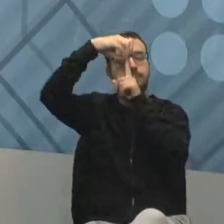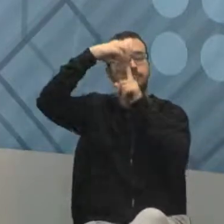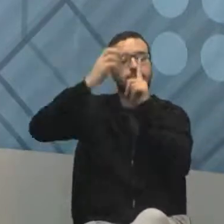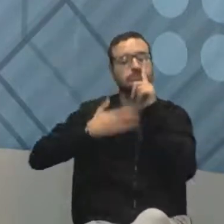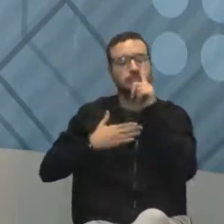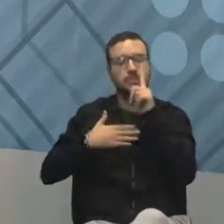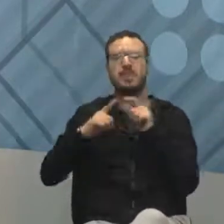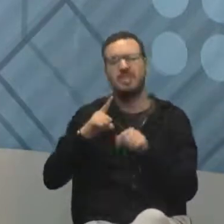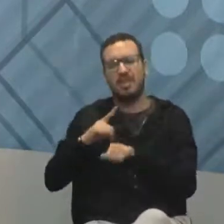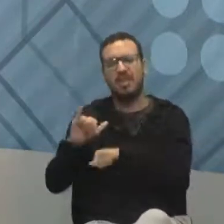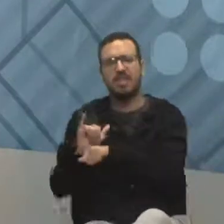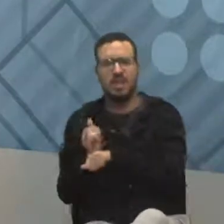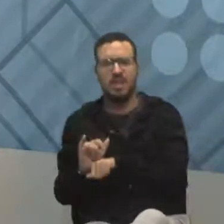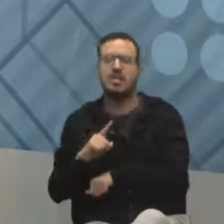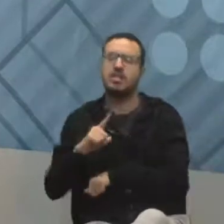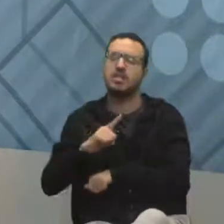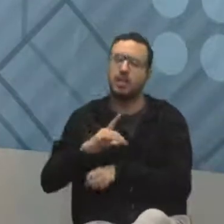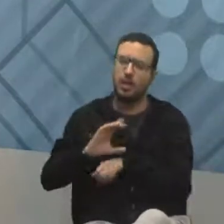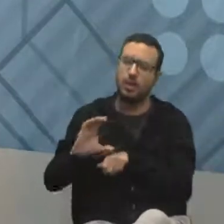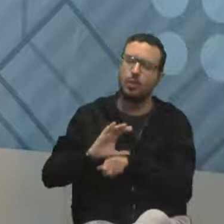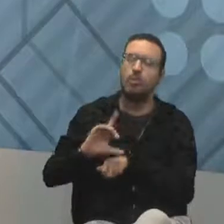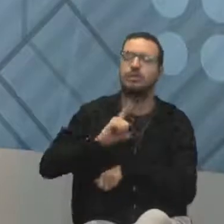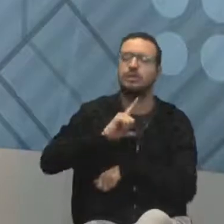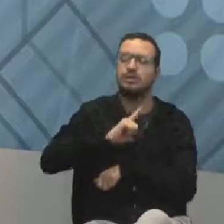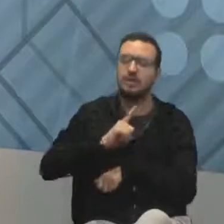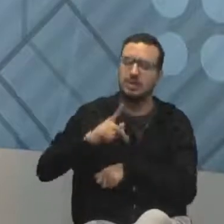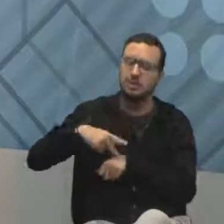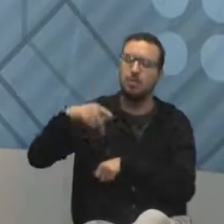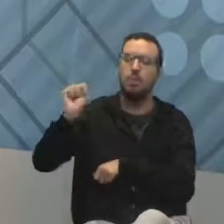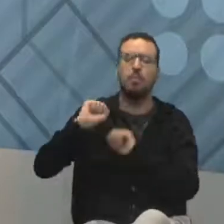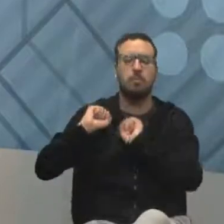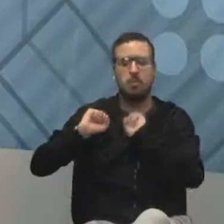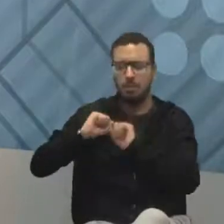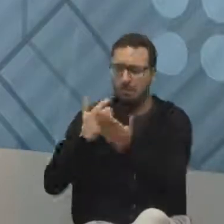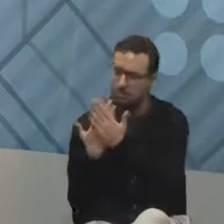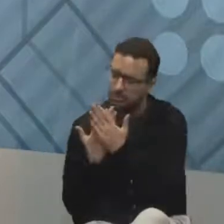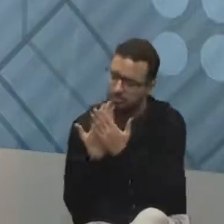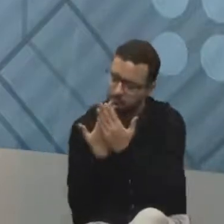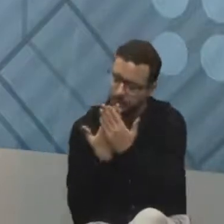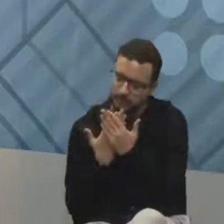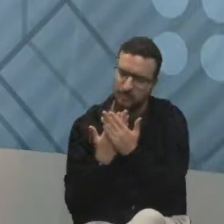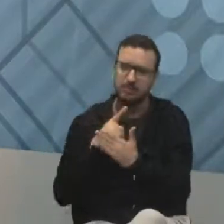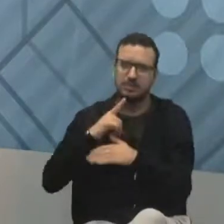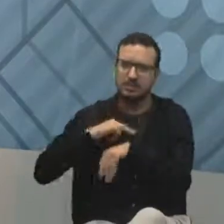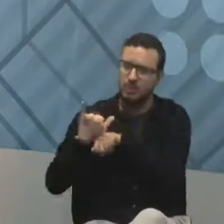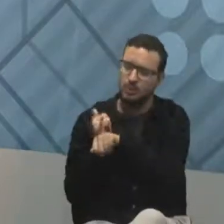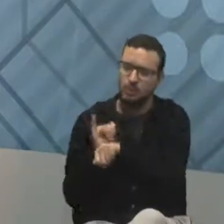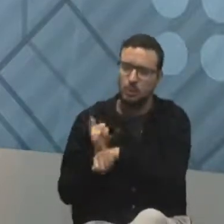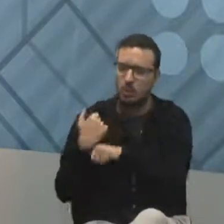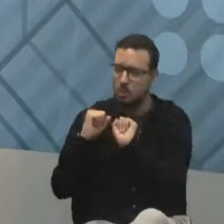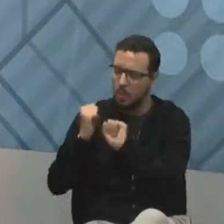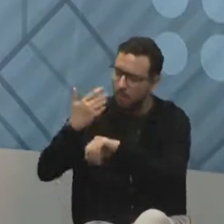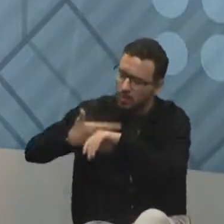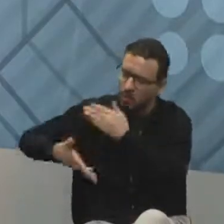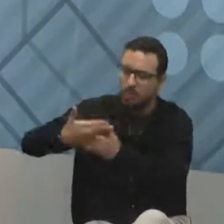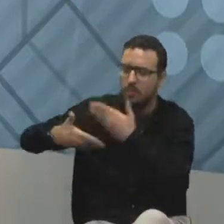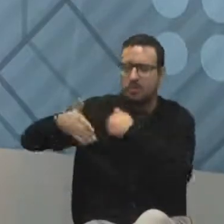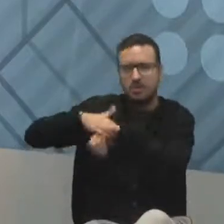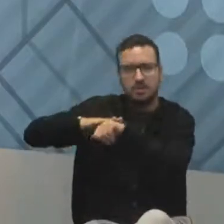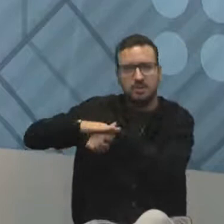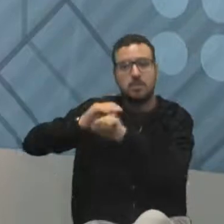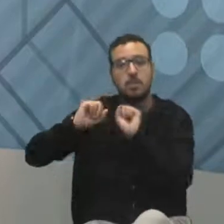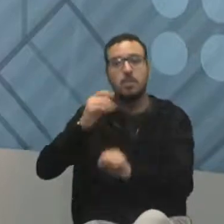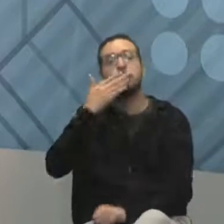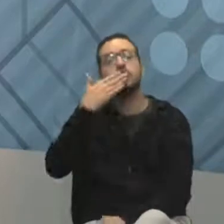curso, tem pós-graduação, você pode estudar, pode fazer um monte de coisa. Tem vídeo do YouTube, você pode conversar. Você pode